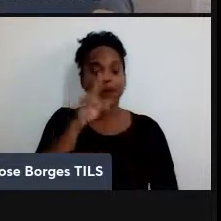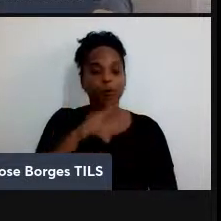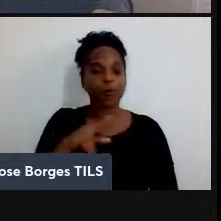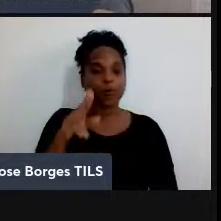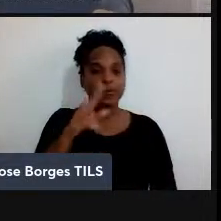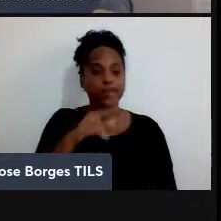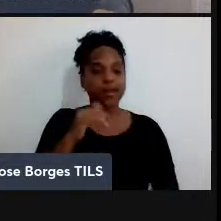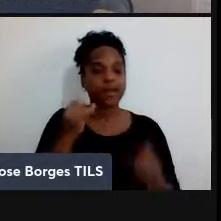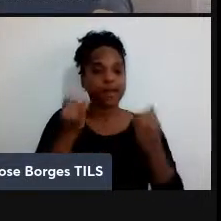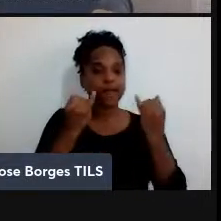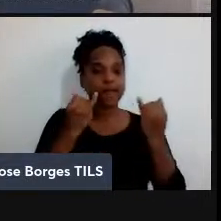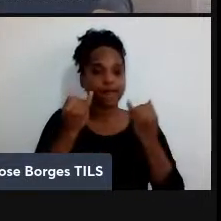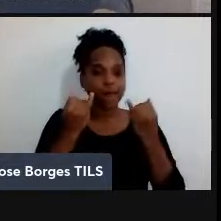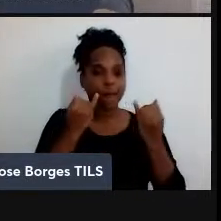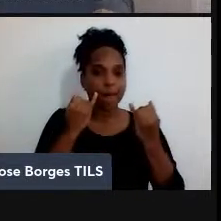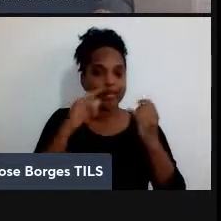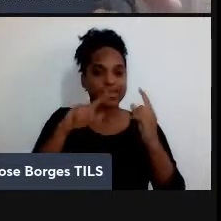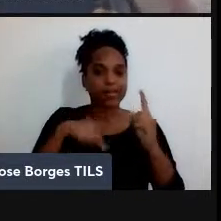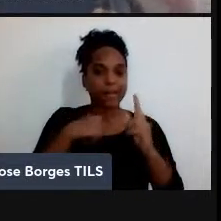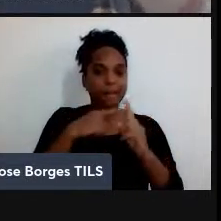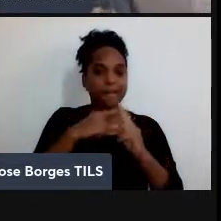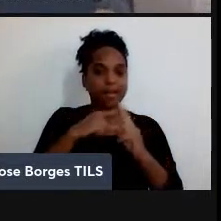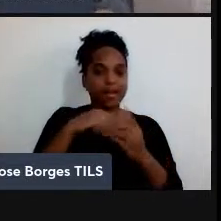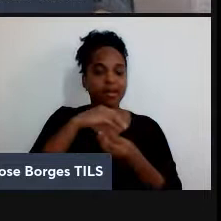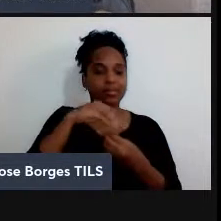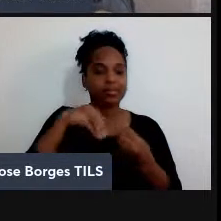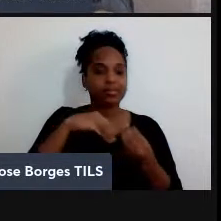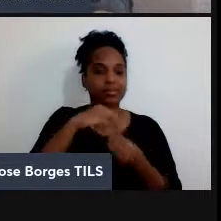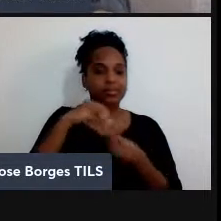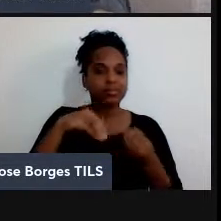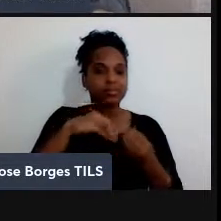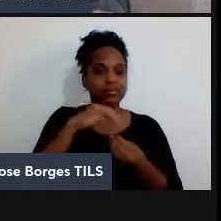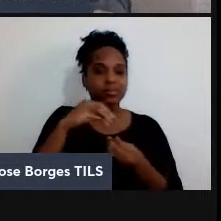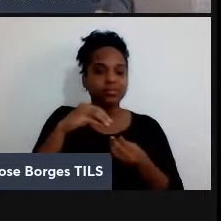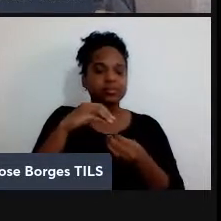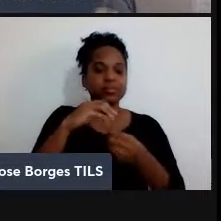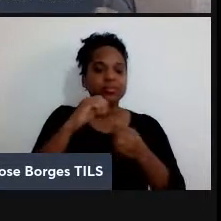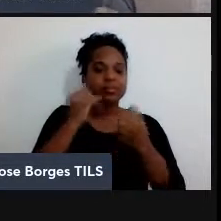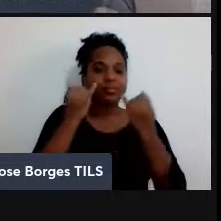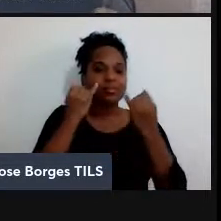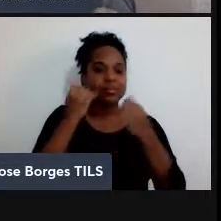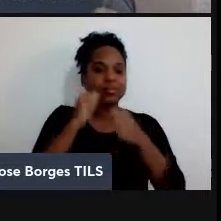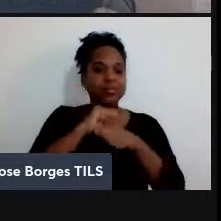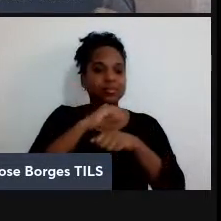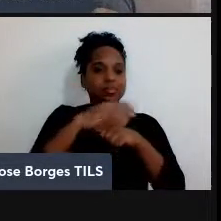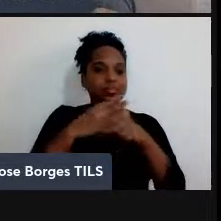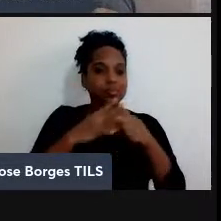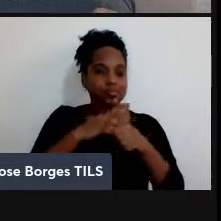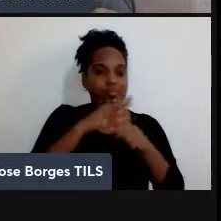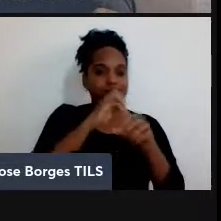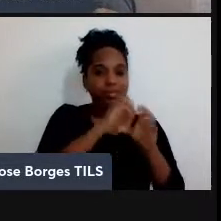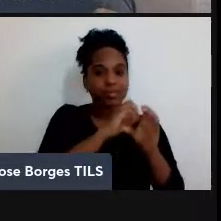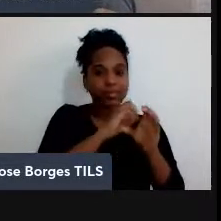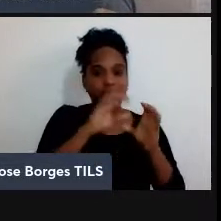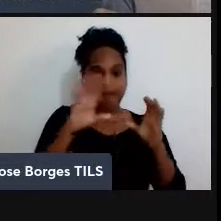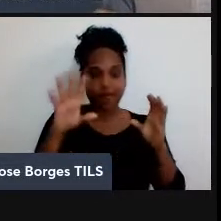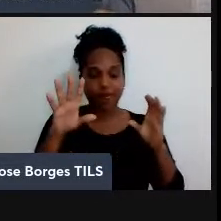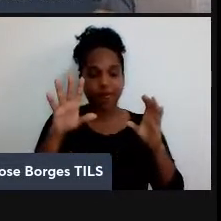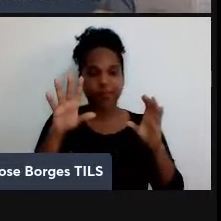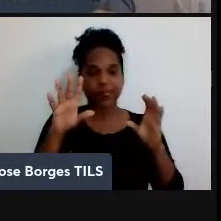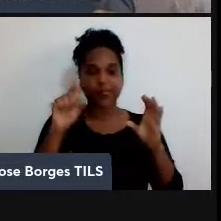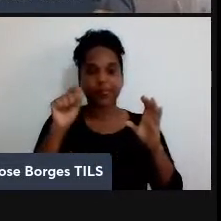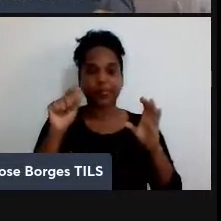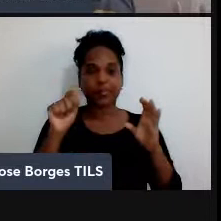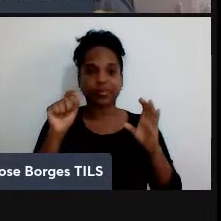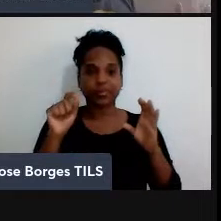mais emaranhamento compartilhado para enviar a informação quântica. Então, a gente diz que emaranhamento mais bits,